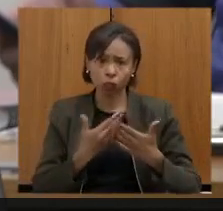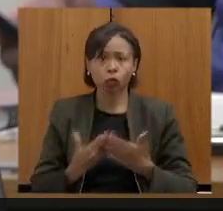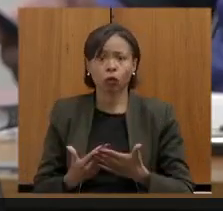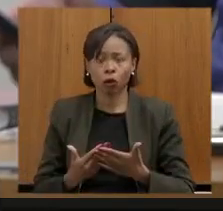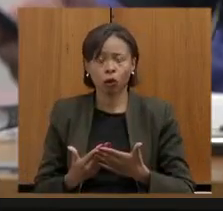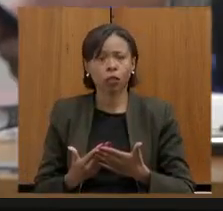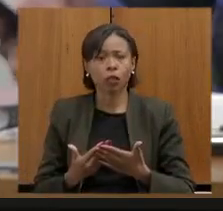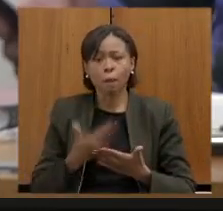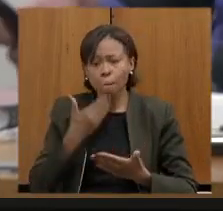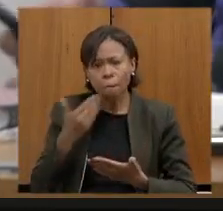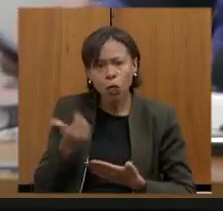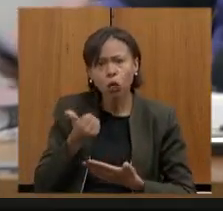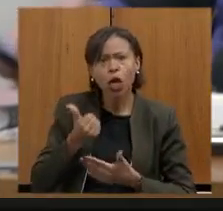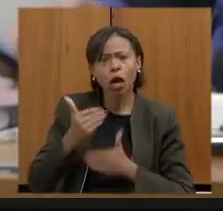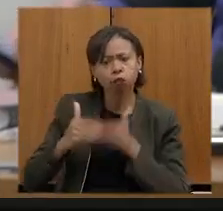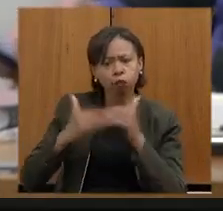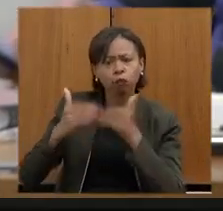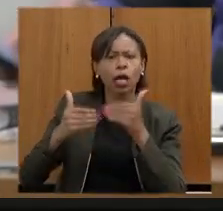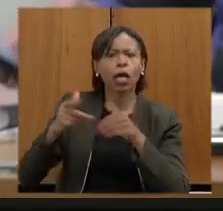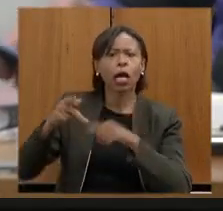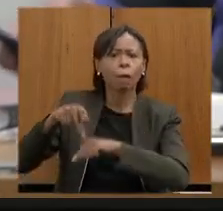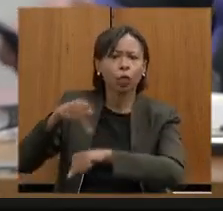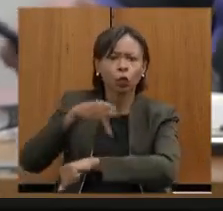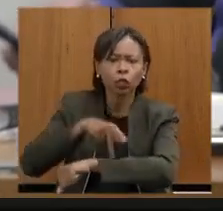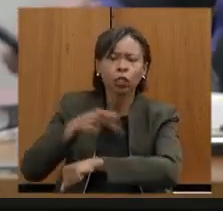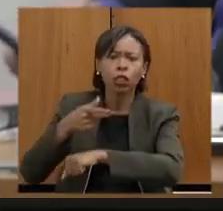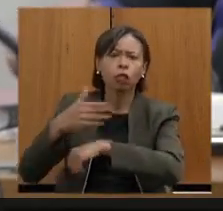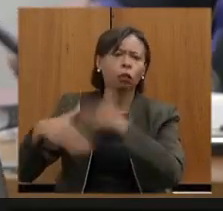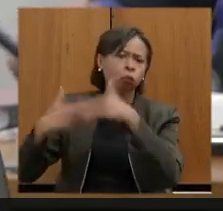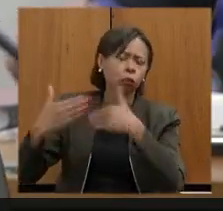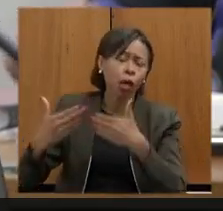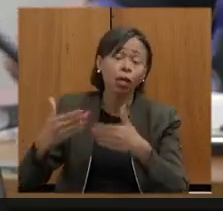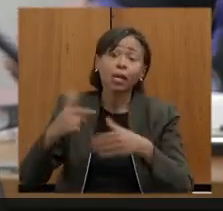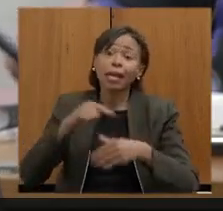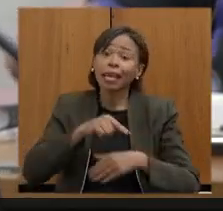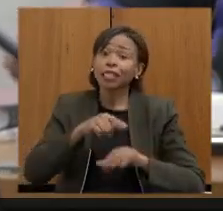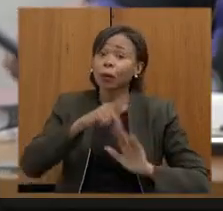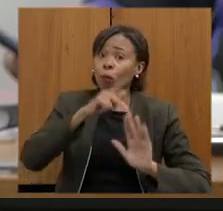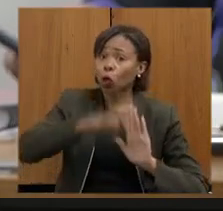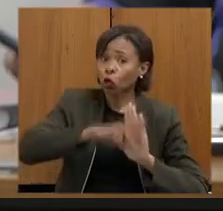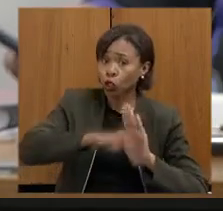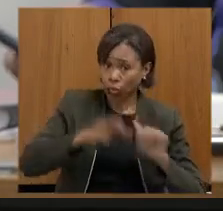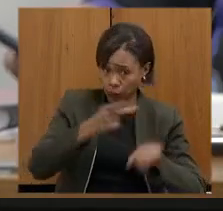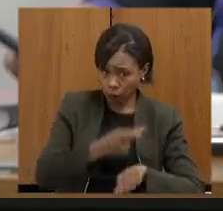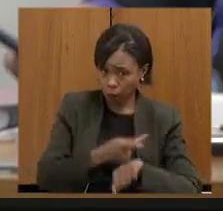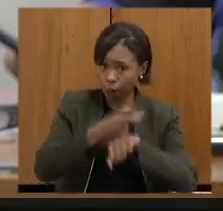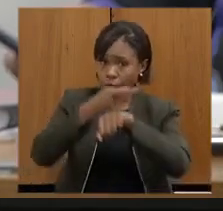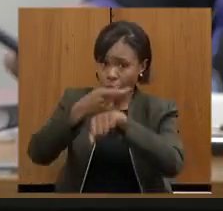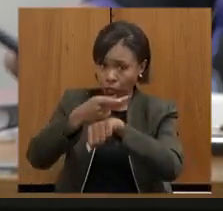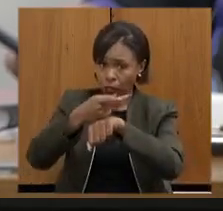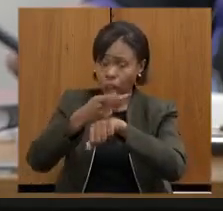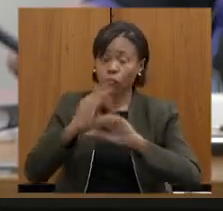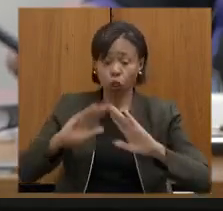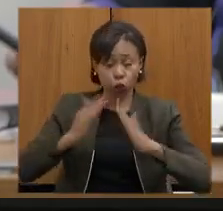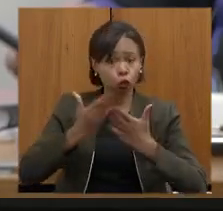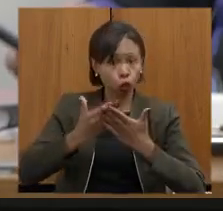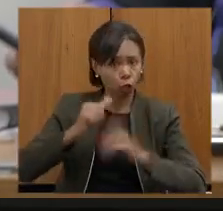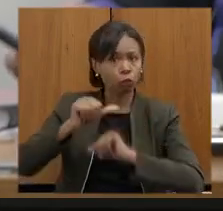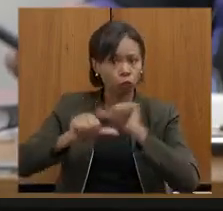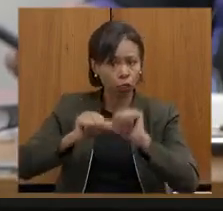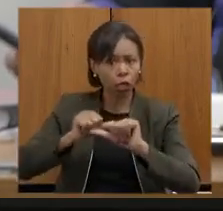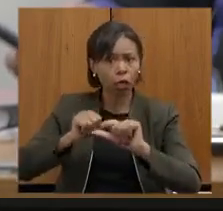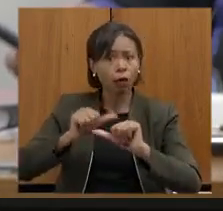melhoria do processo pedagógico, enfim. O projeto Escola Transformação e essa premiação também têm impacto